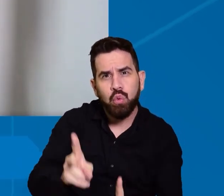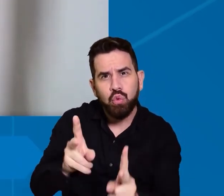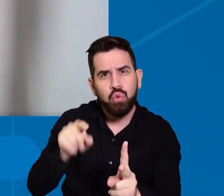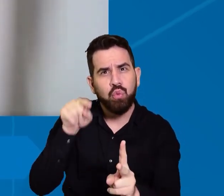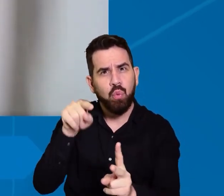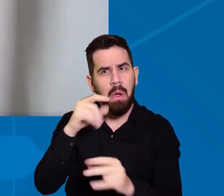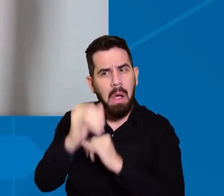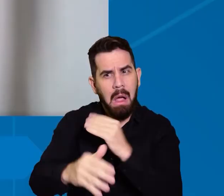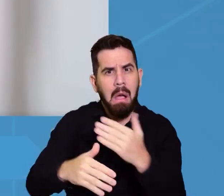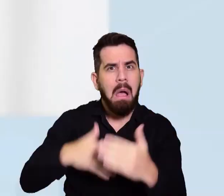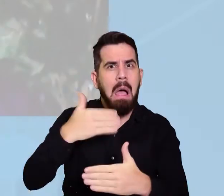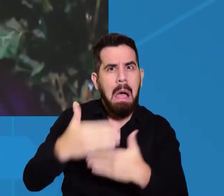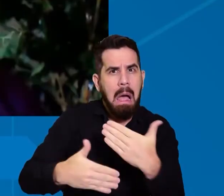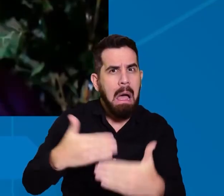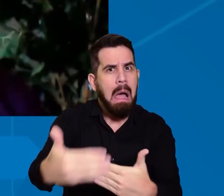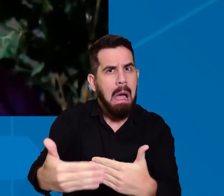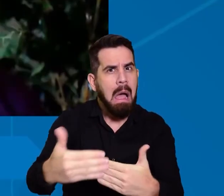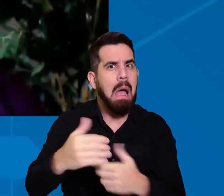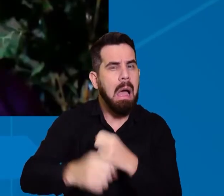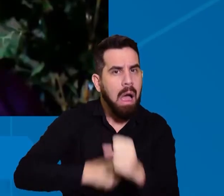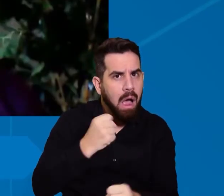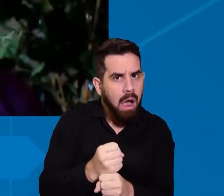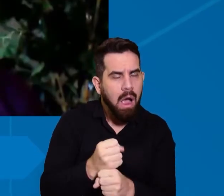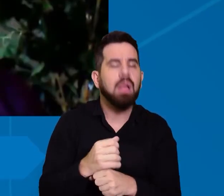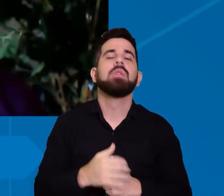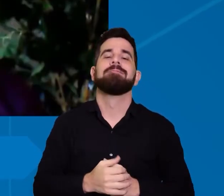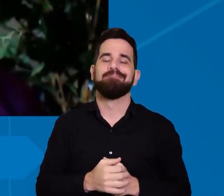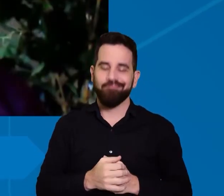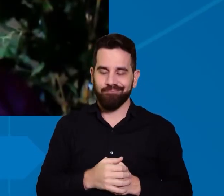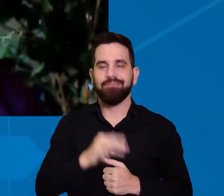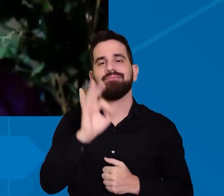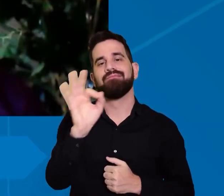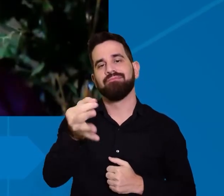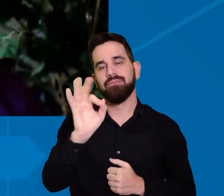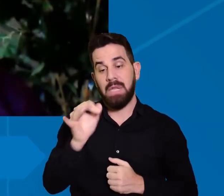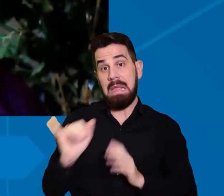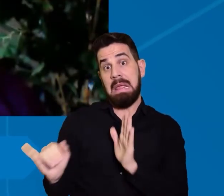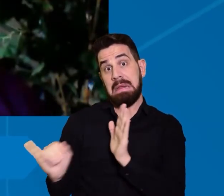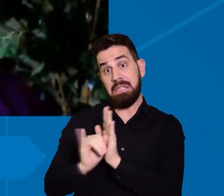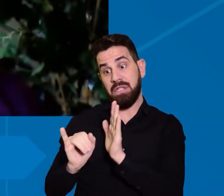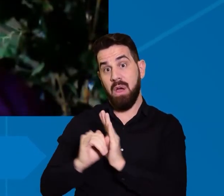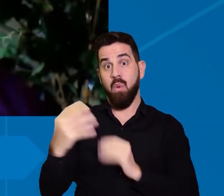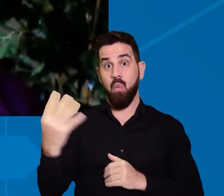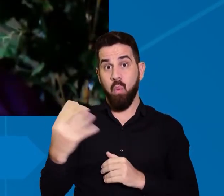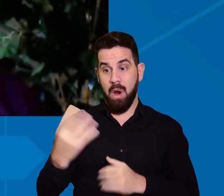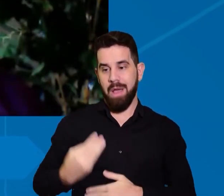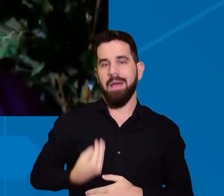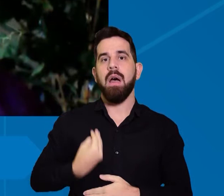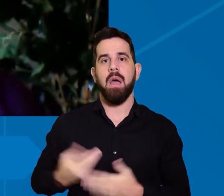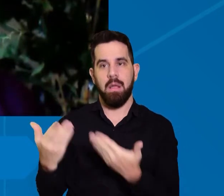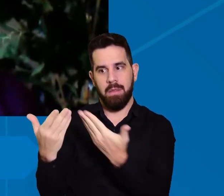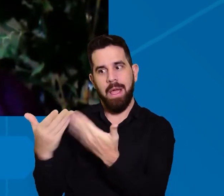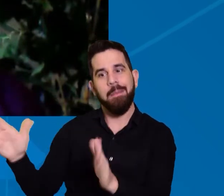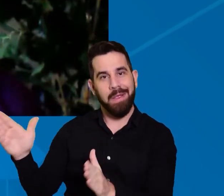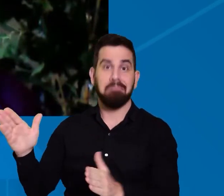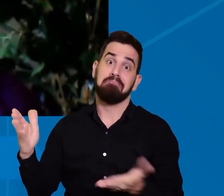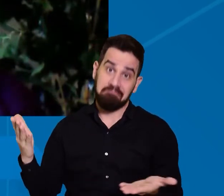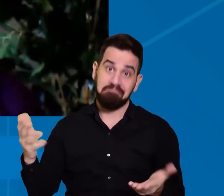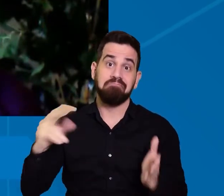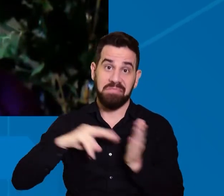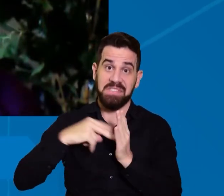assim nos próximos anos? E nós estamos agora com o edital 4 aberto online. Então, estamos dando